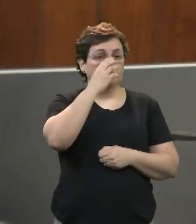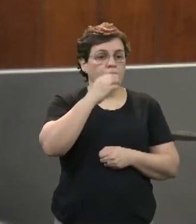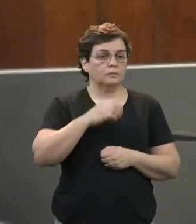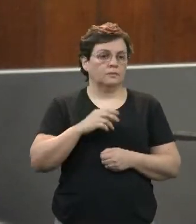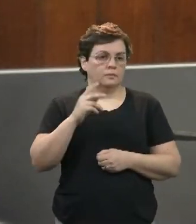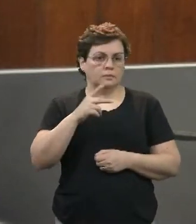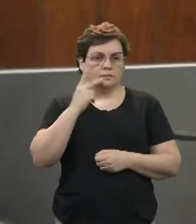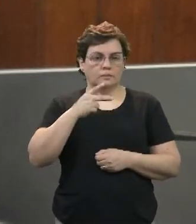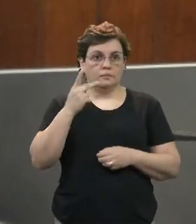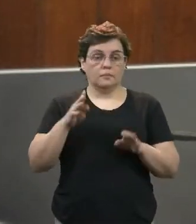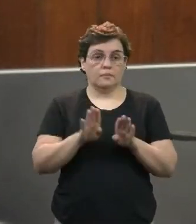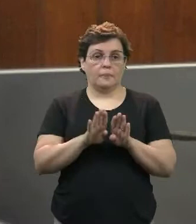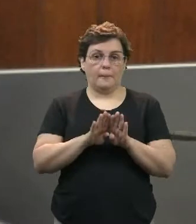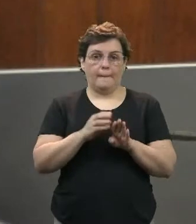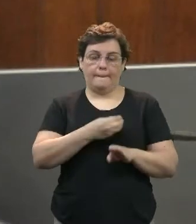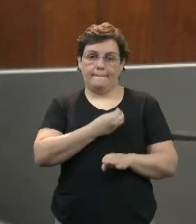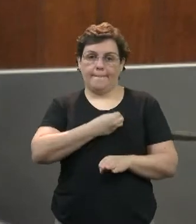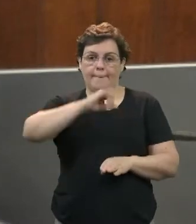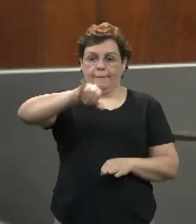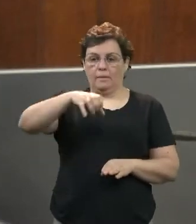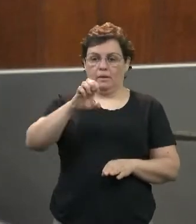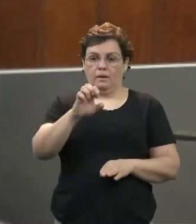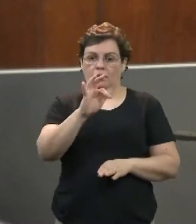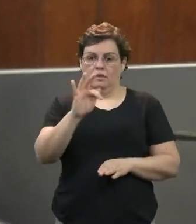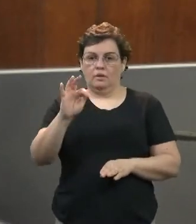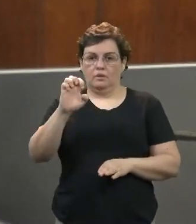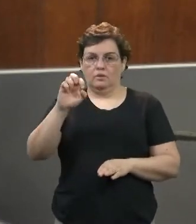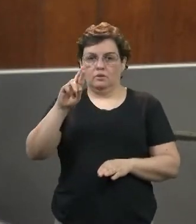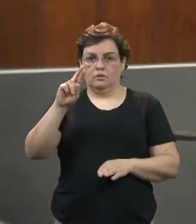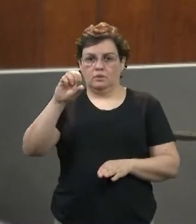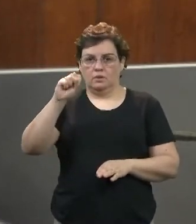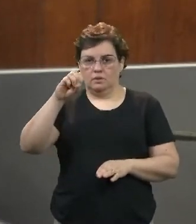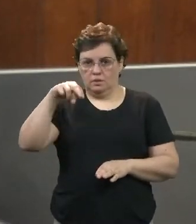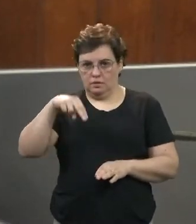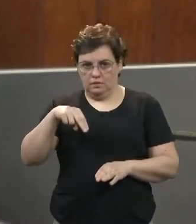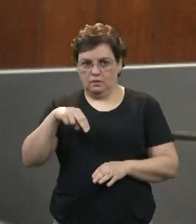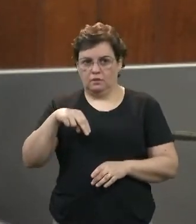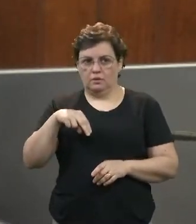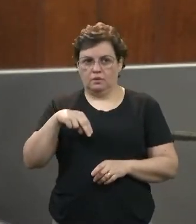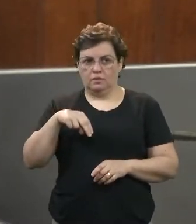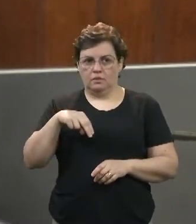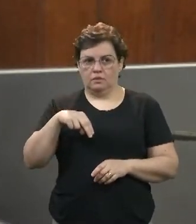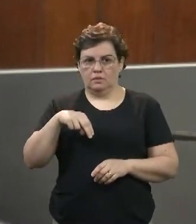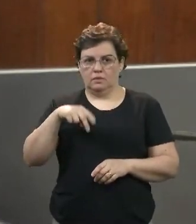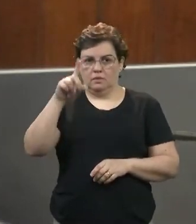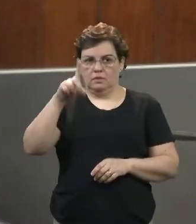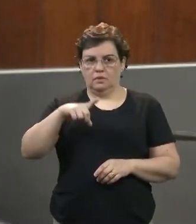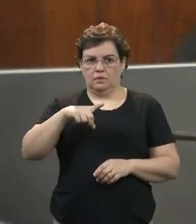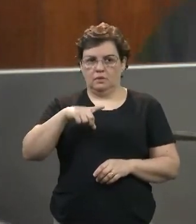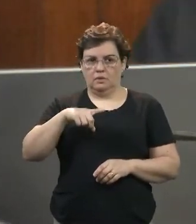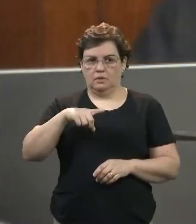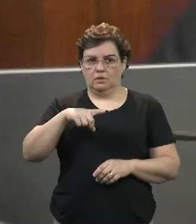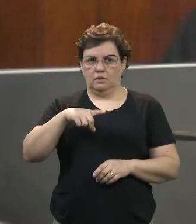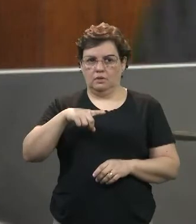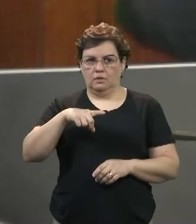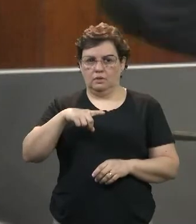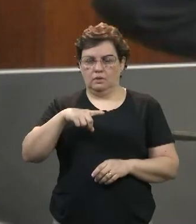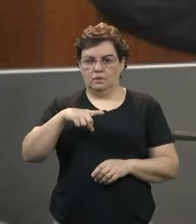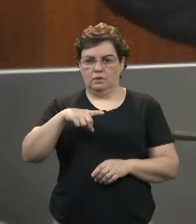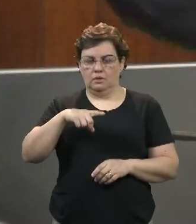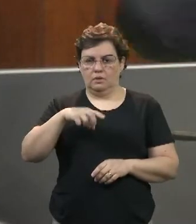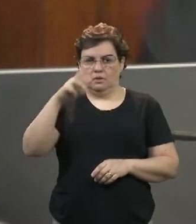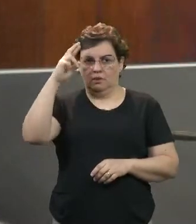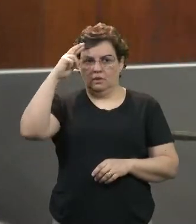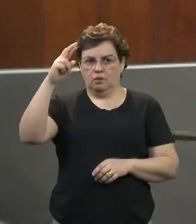registrar a presença do Jefferson Ricardo Gabriel, chefe de gabinete do presidente do DAE, André Luiz